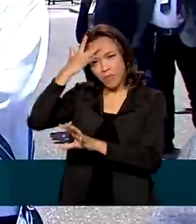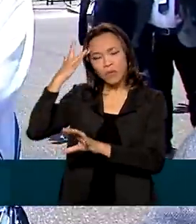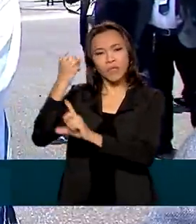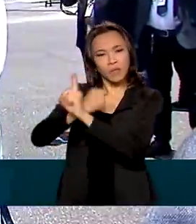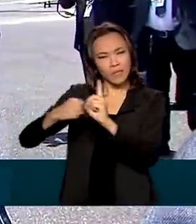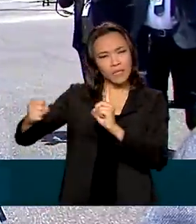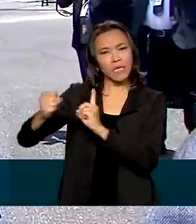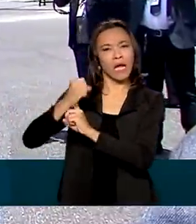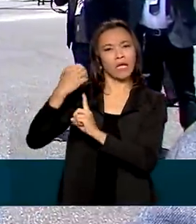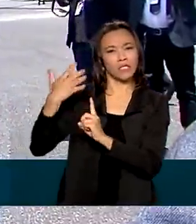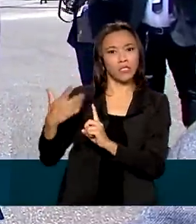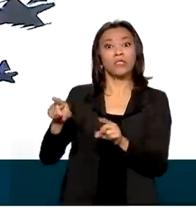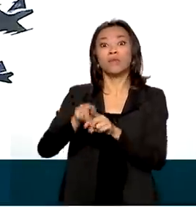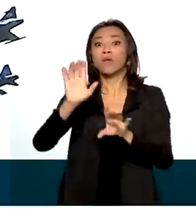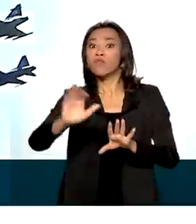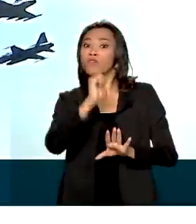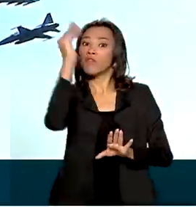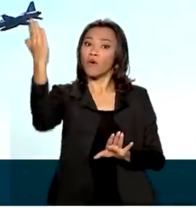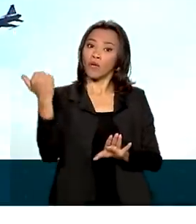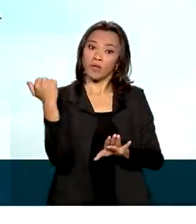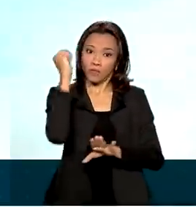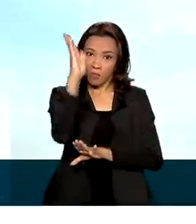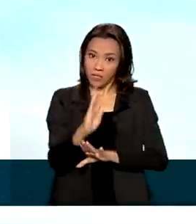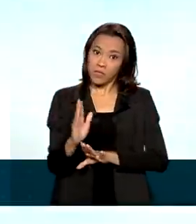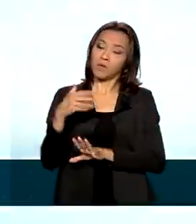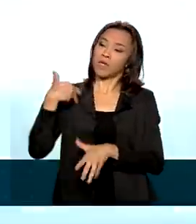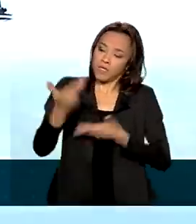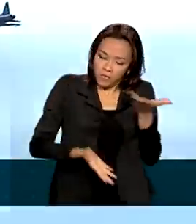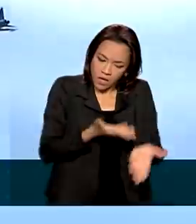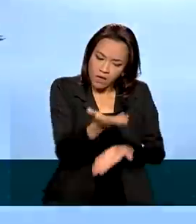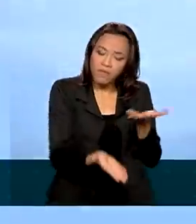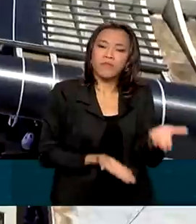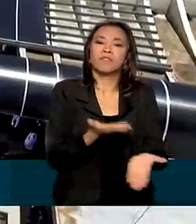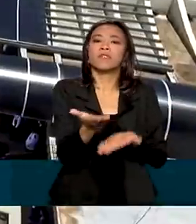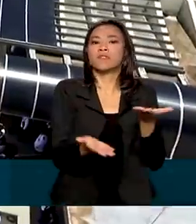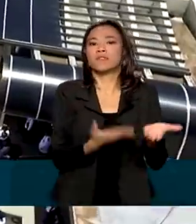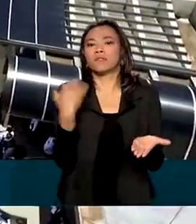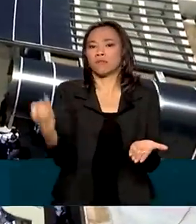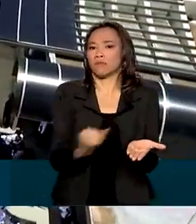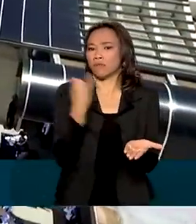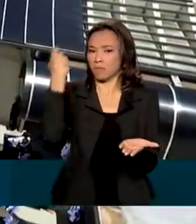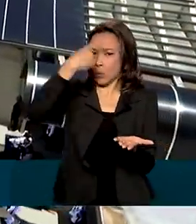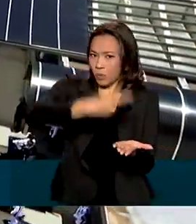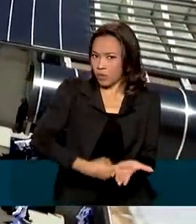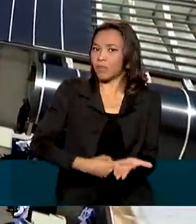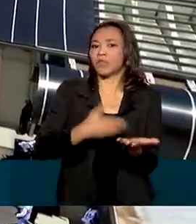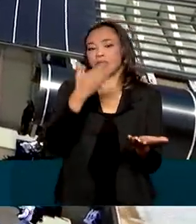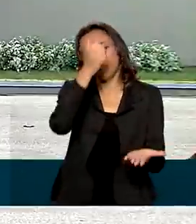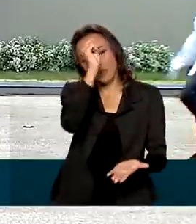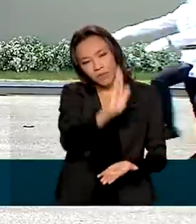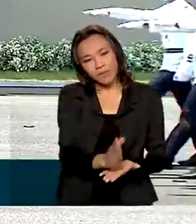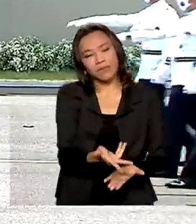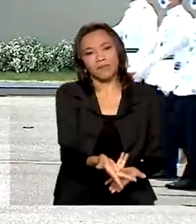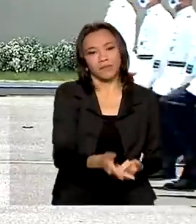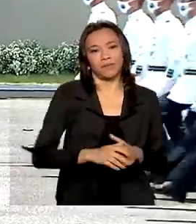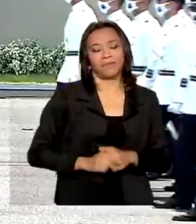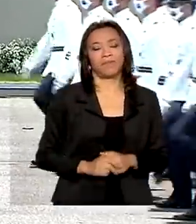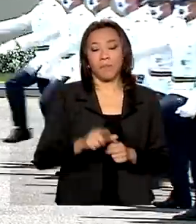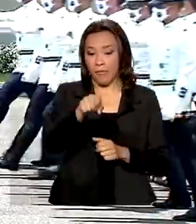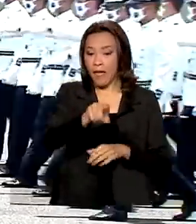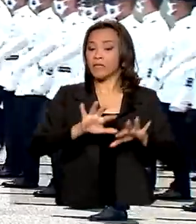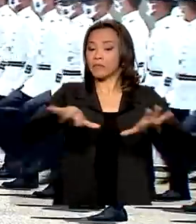brasileiras e estrangeiras que prestam e que já prestaram relevantes serviços ao país. A